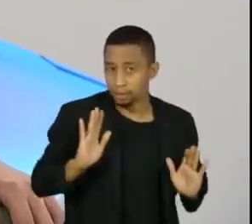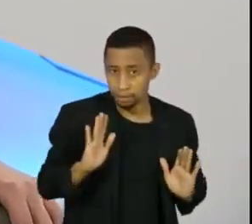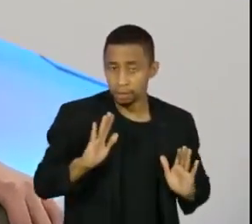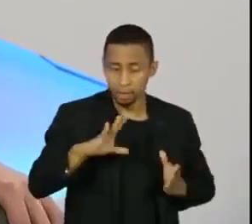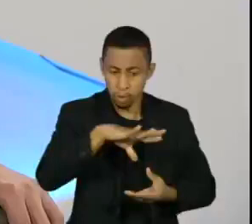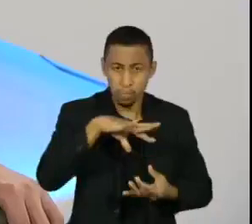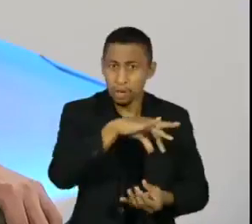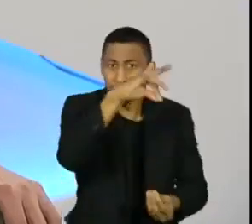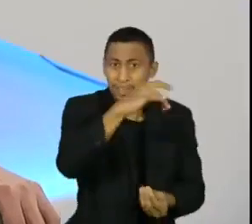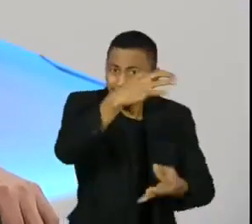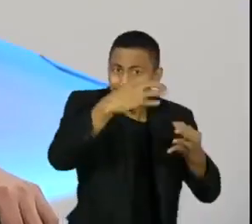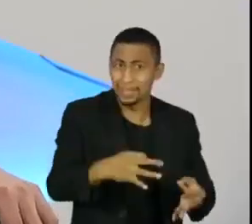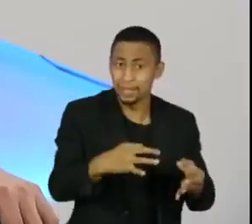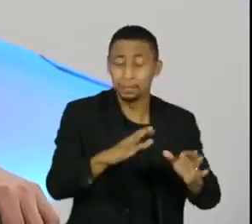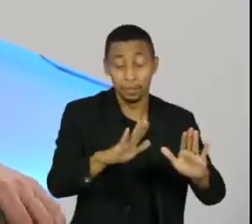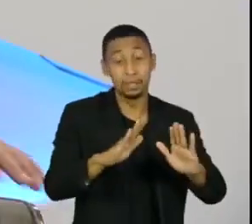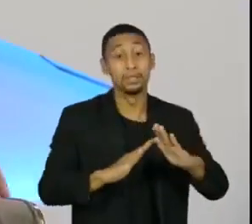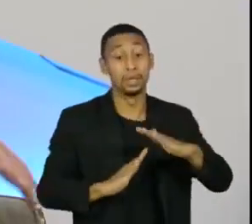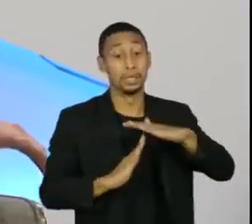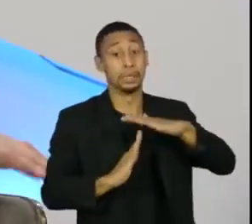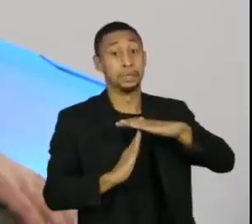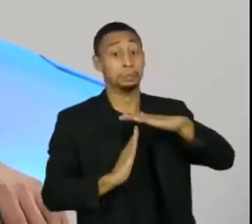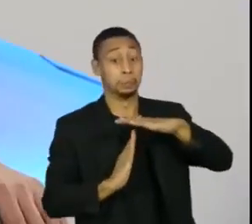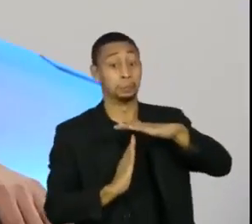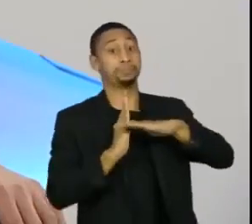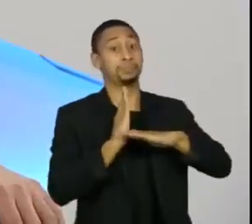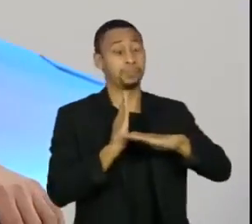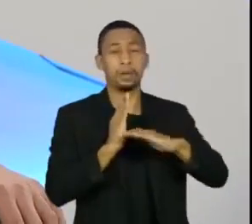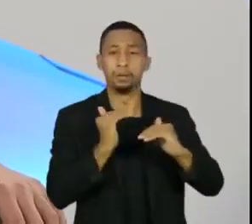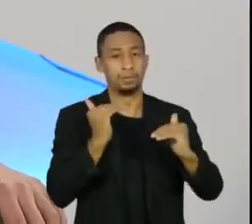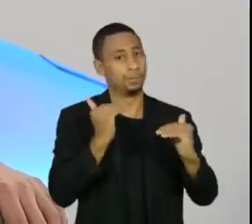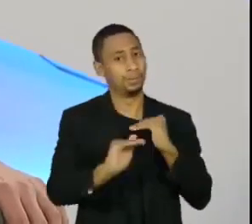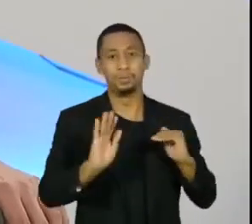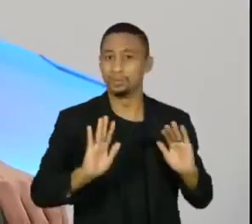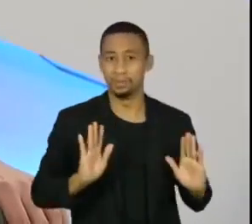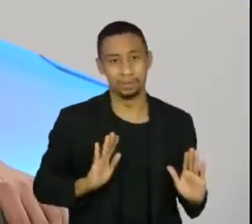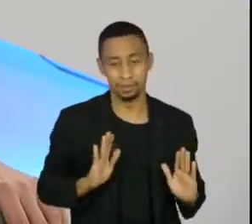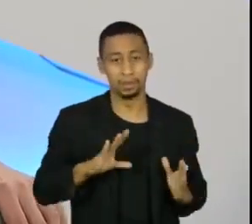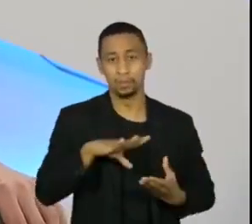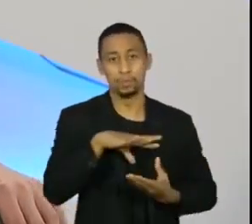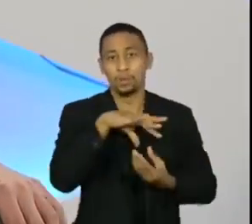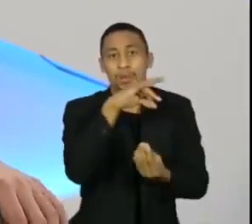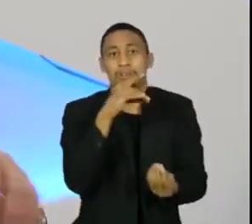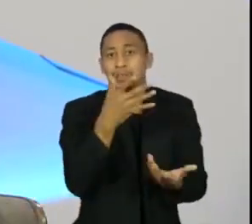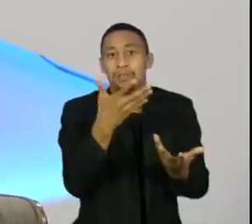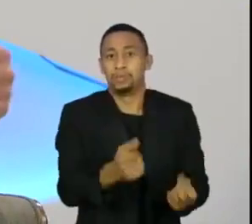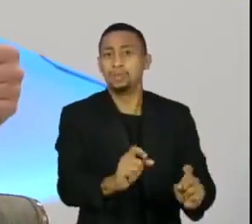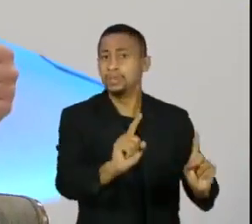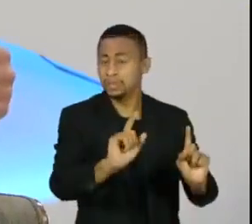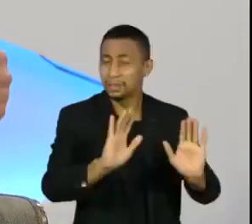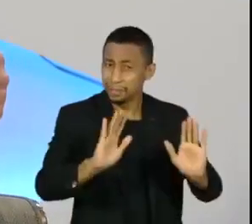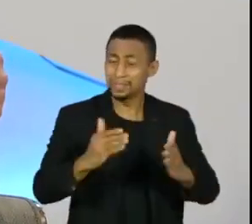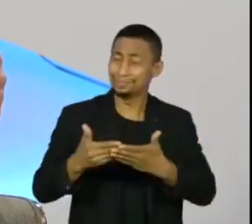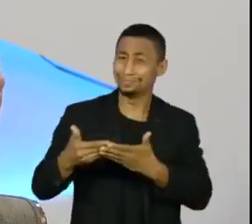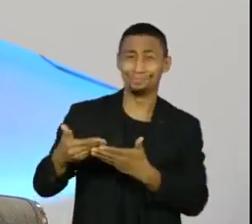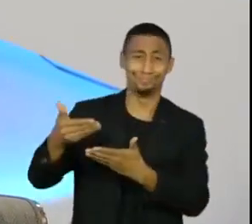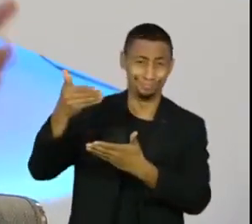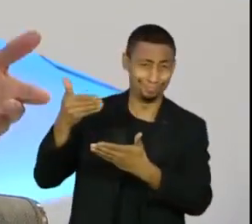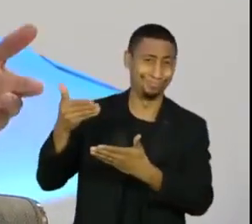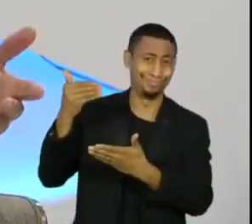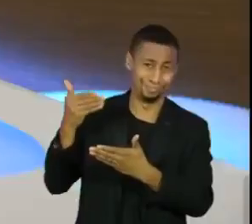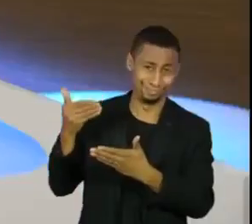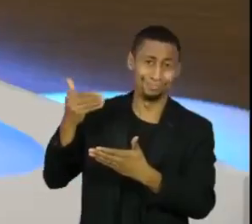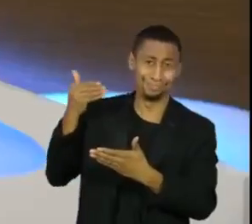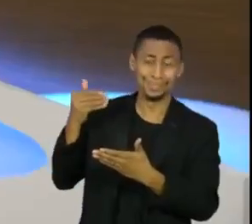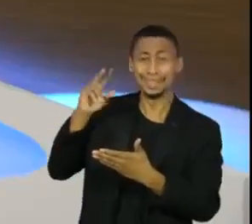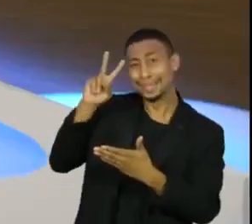ponto, quando se passa do ponto é algo que não convém para o regime democrático. Eu, sinceramente, essa questão histórica, ela vai ter uma